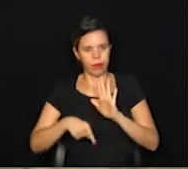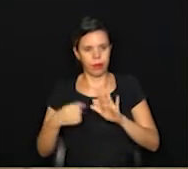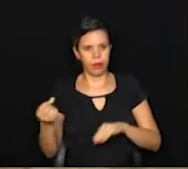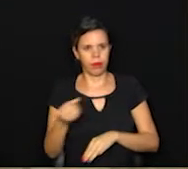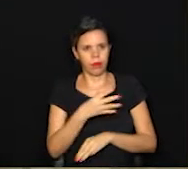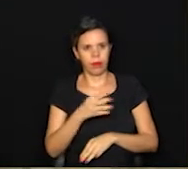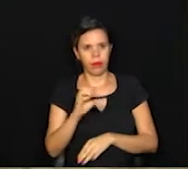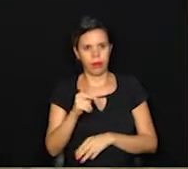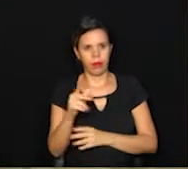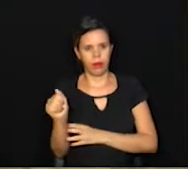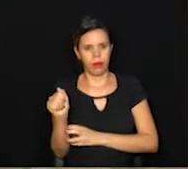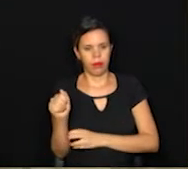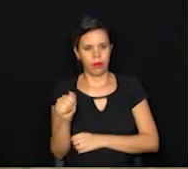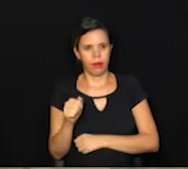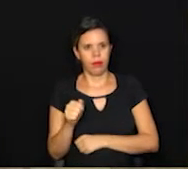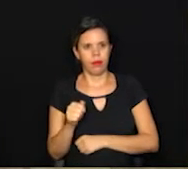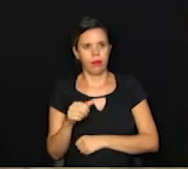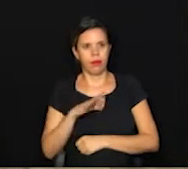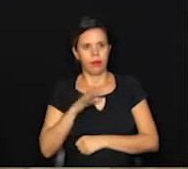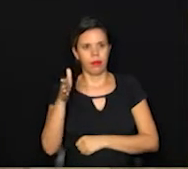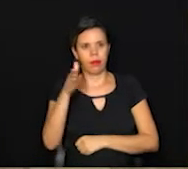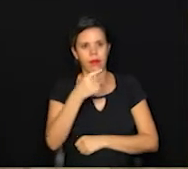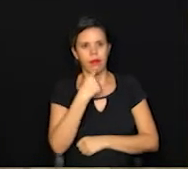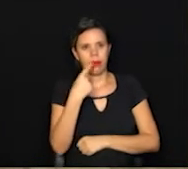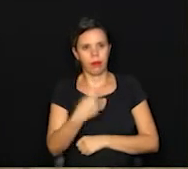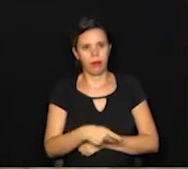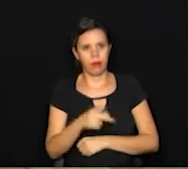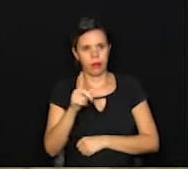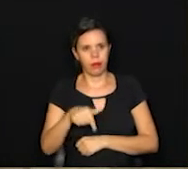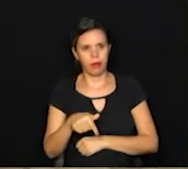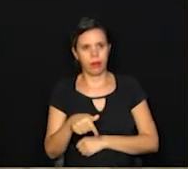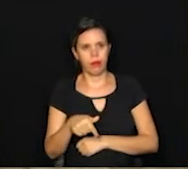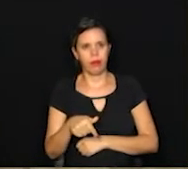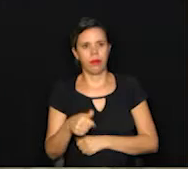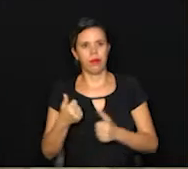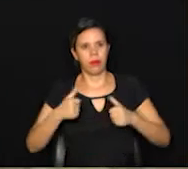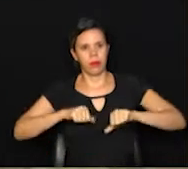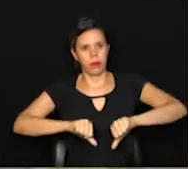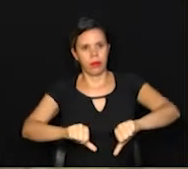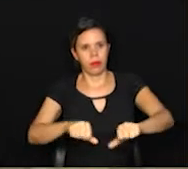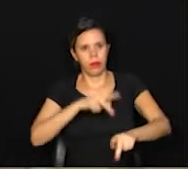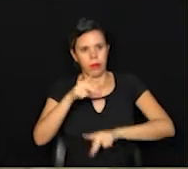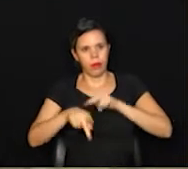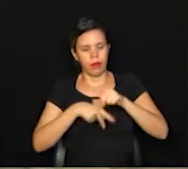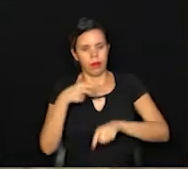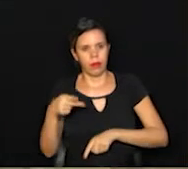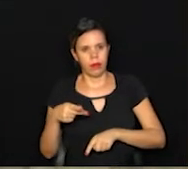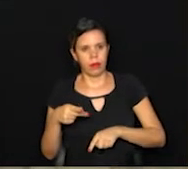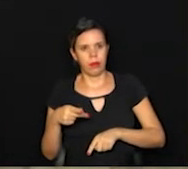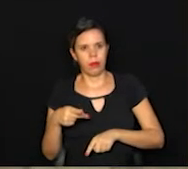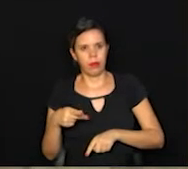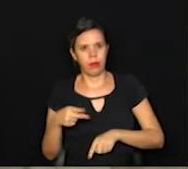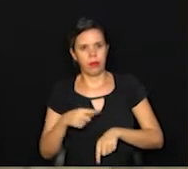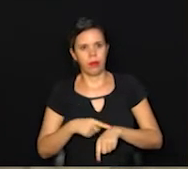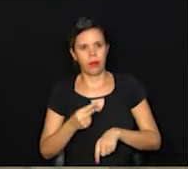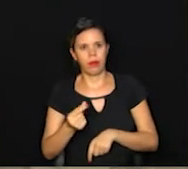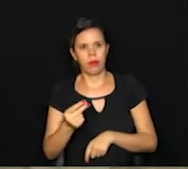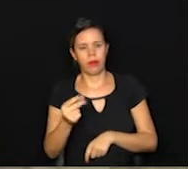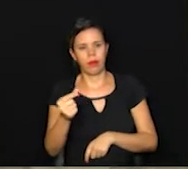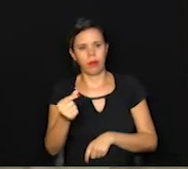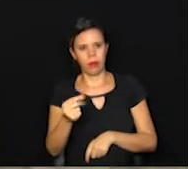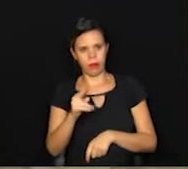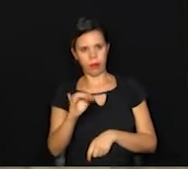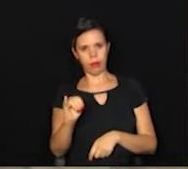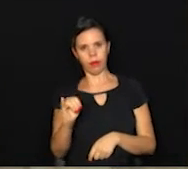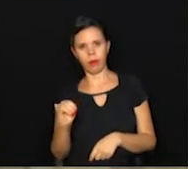nova cepa que está circulando pela cidade de Campinas é mais agressiva, já que as pessoas ficam mais tempo nas